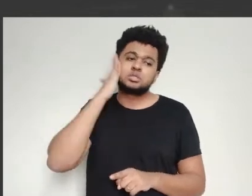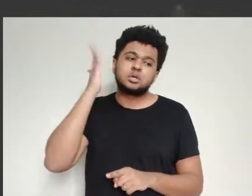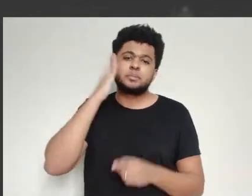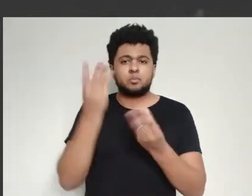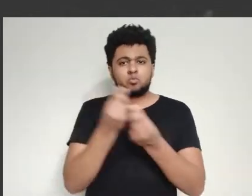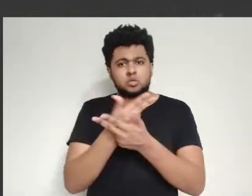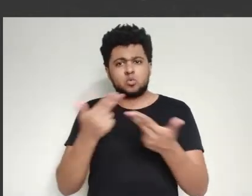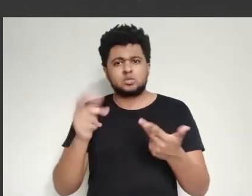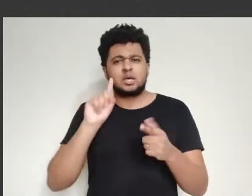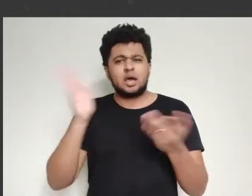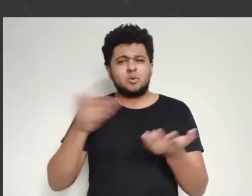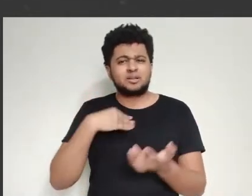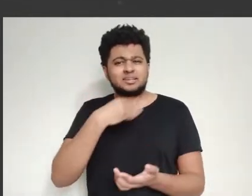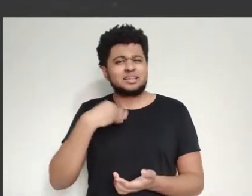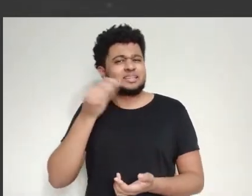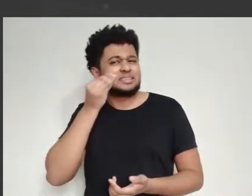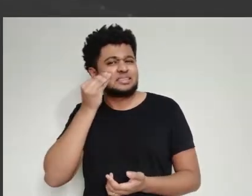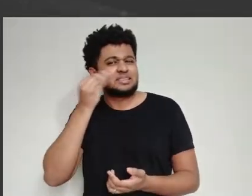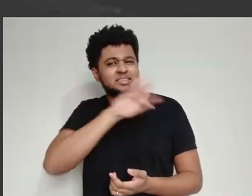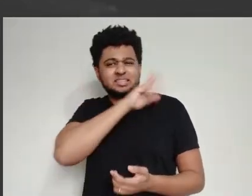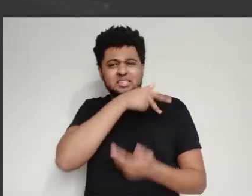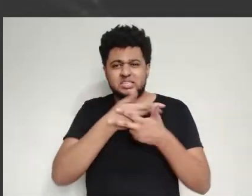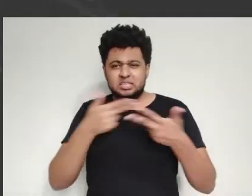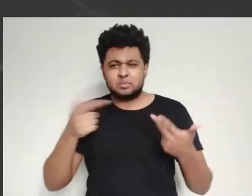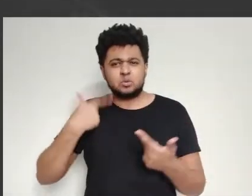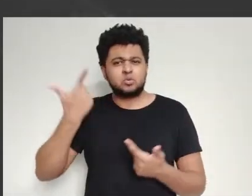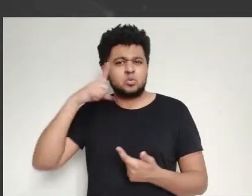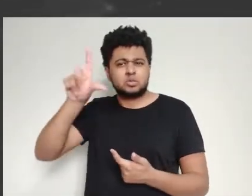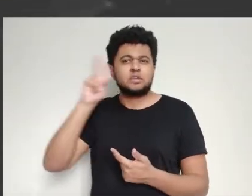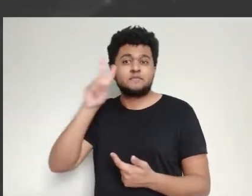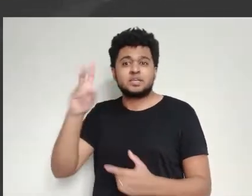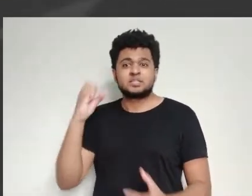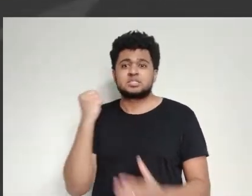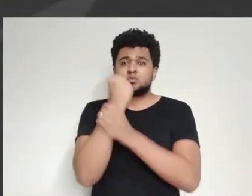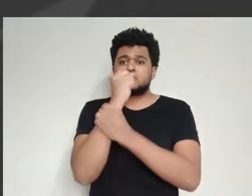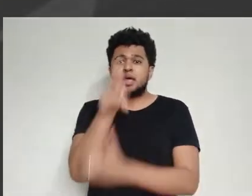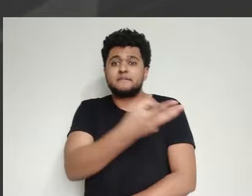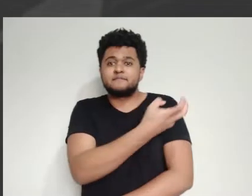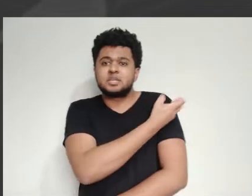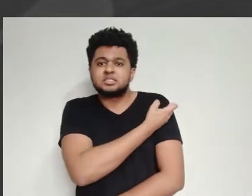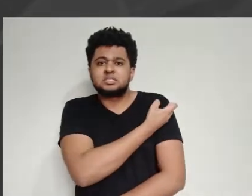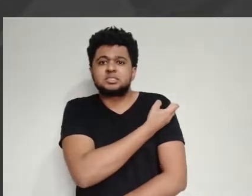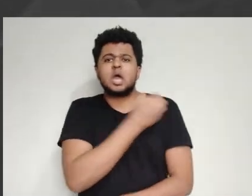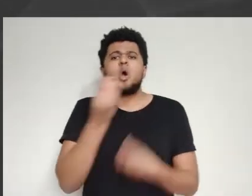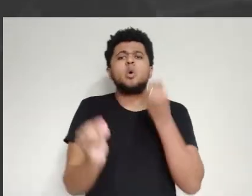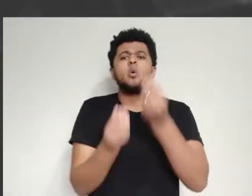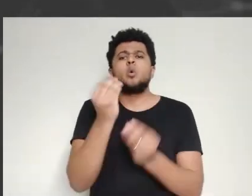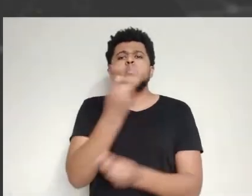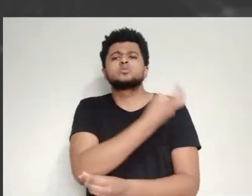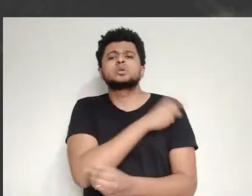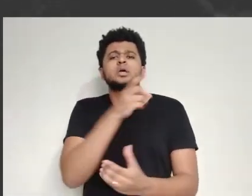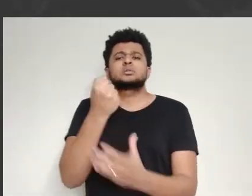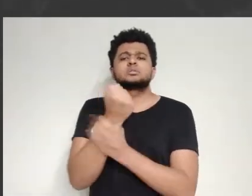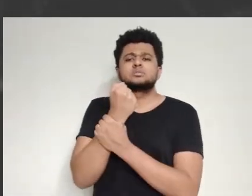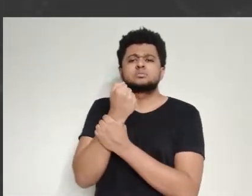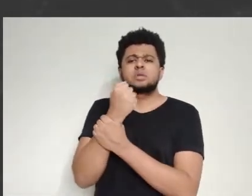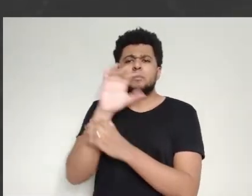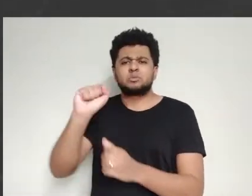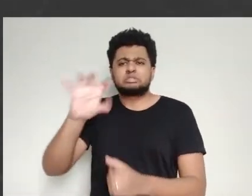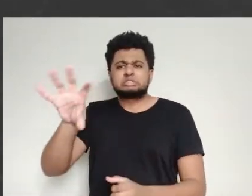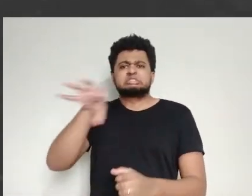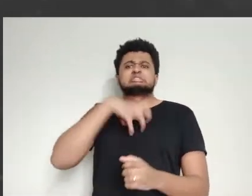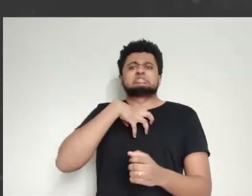Então, uma vez que você escolheu o animal, você tem que decidir qual é a dose, qual é a formulação que você vai incluir naquela vacina, o